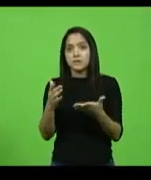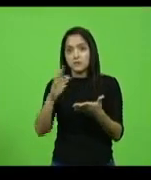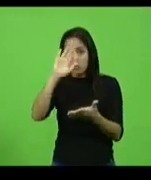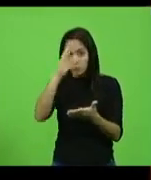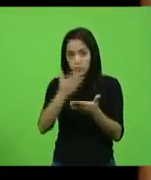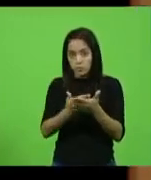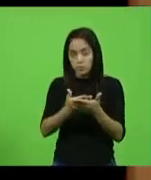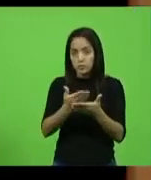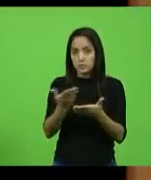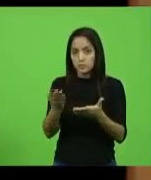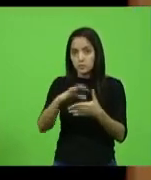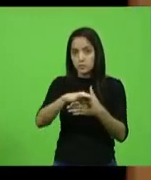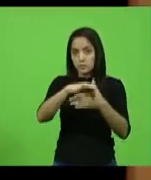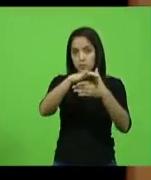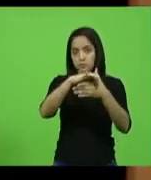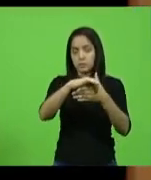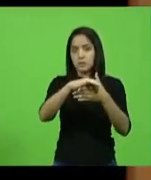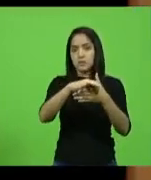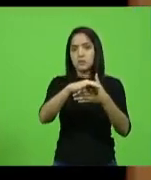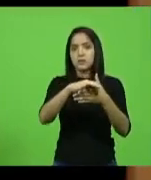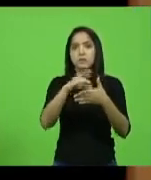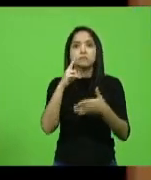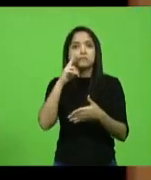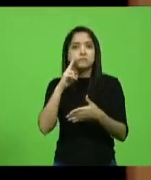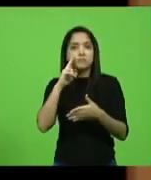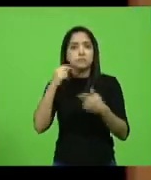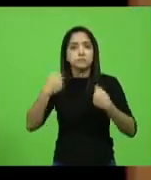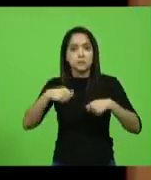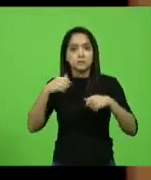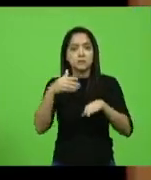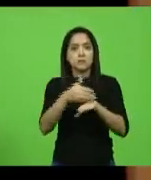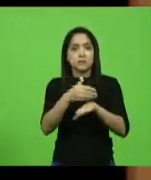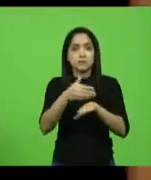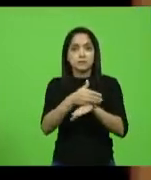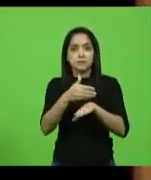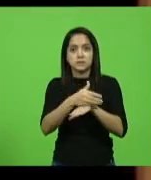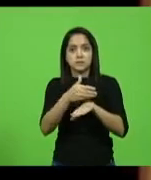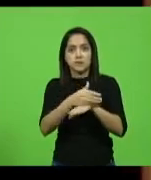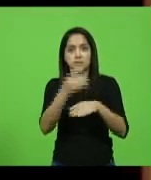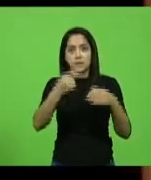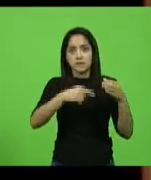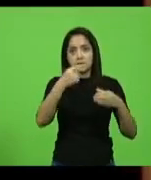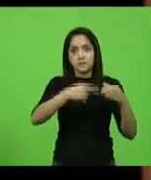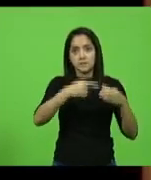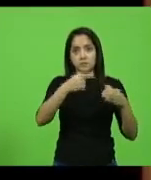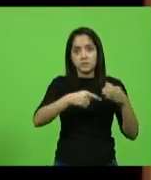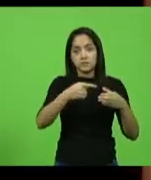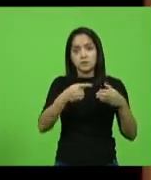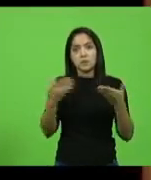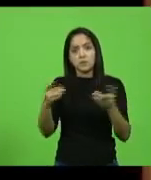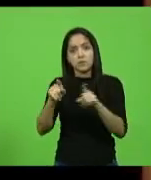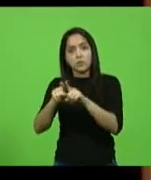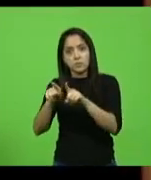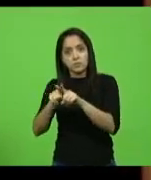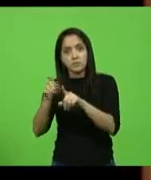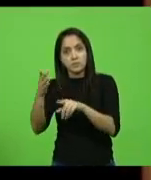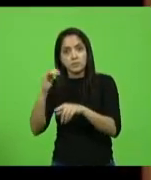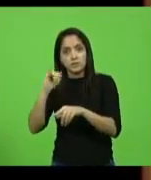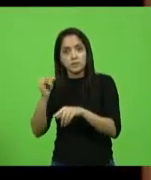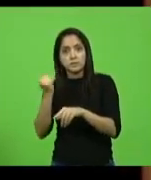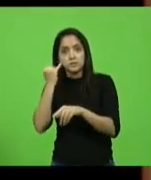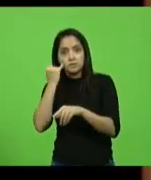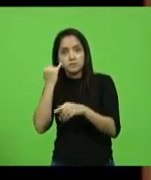deputado Ivan Atz, agora deveria participar dessa comissão, assim como o deputado José Lopes.